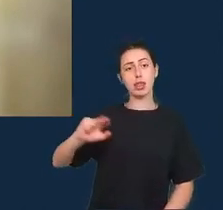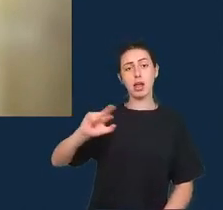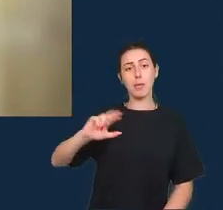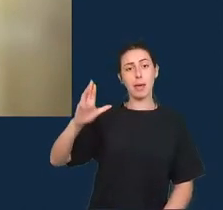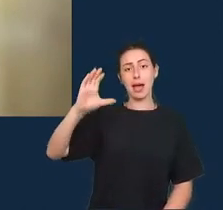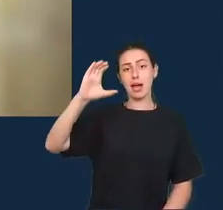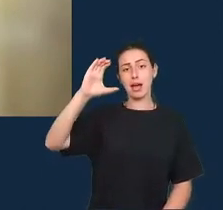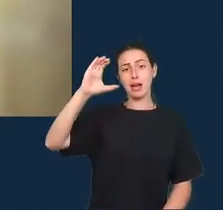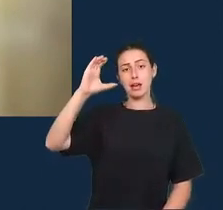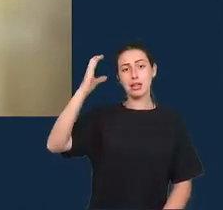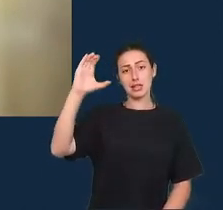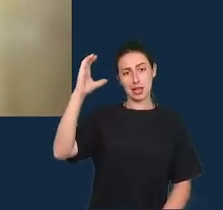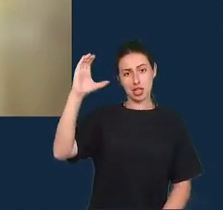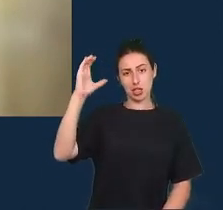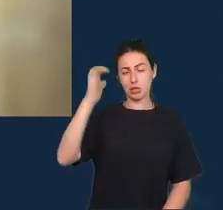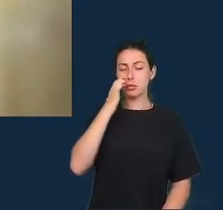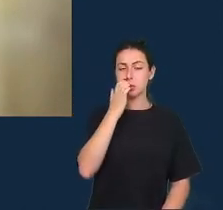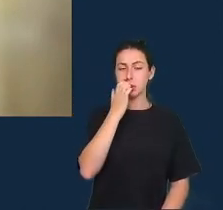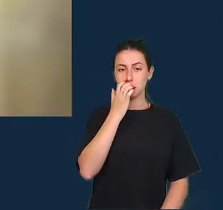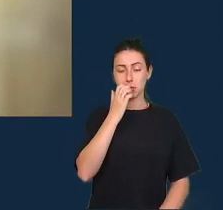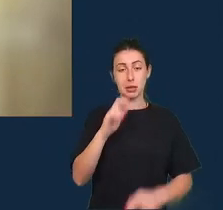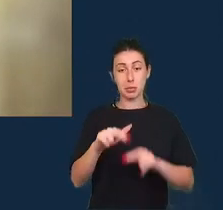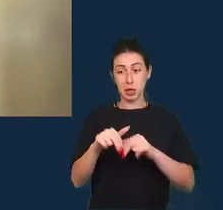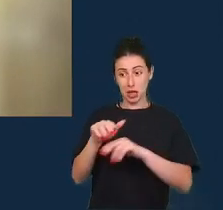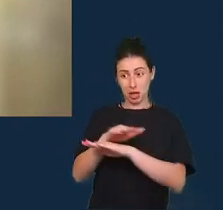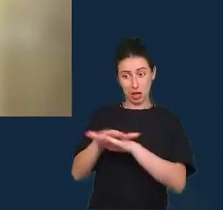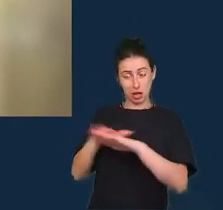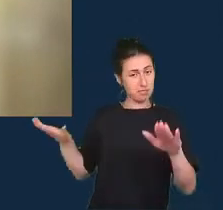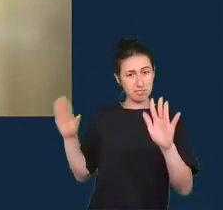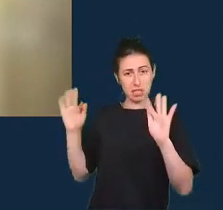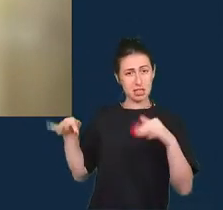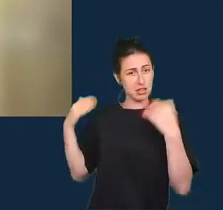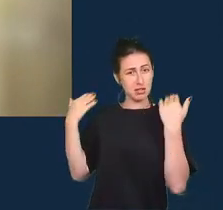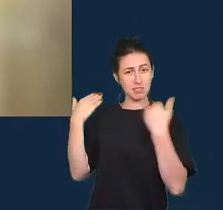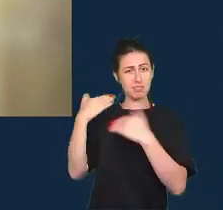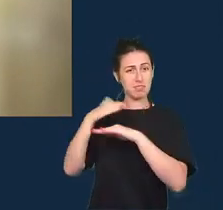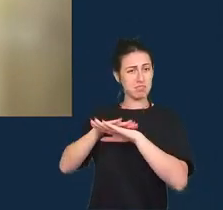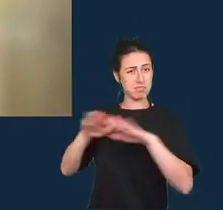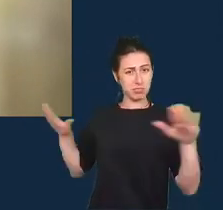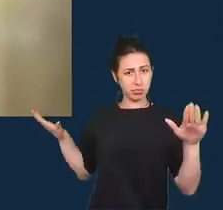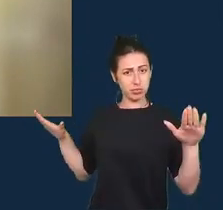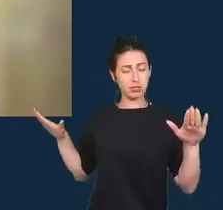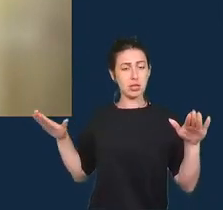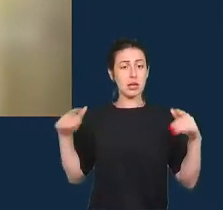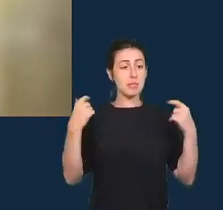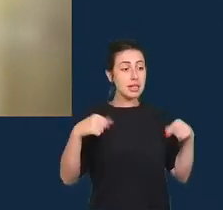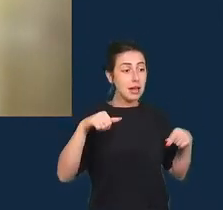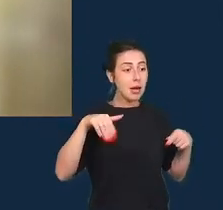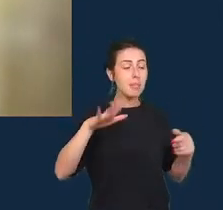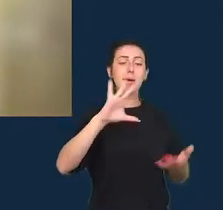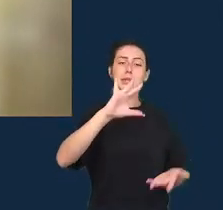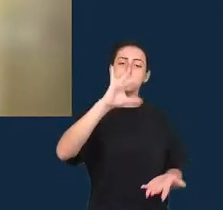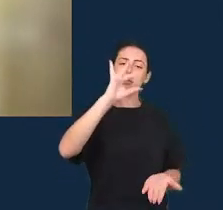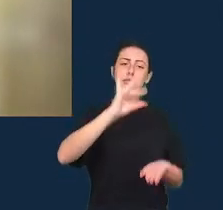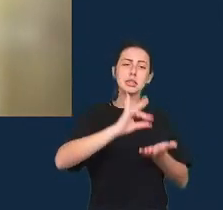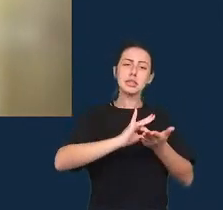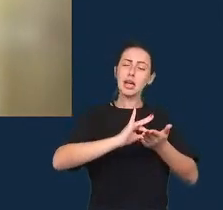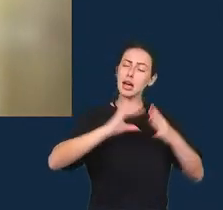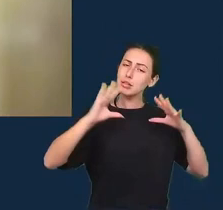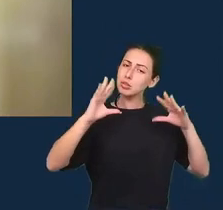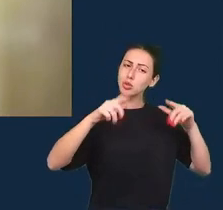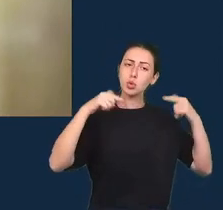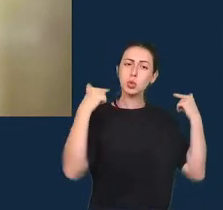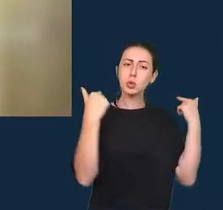em favor de uma avaliação mais realista de todo o trabalho de fundo e toda a complexidade que entra